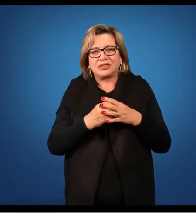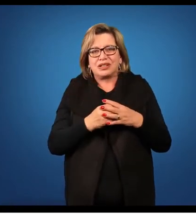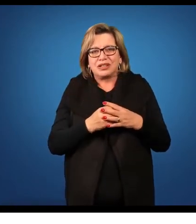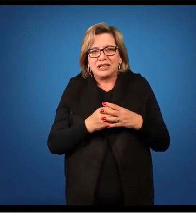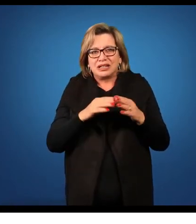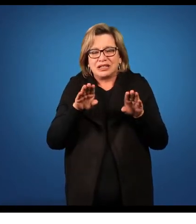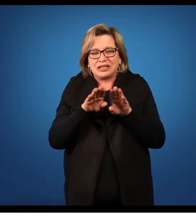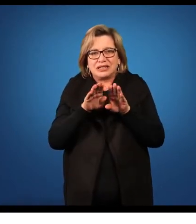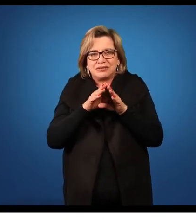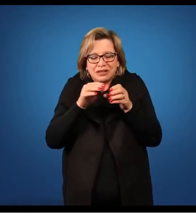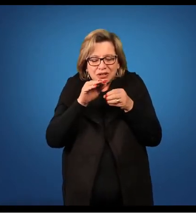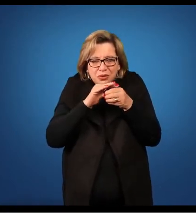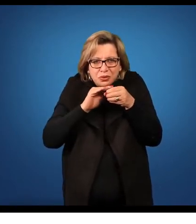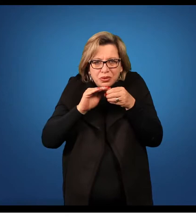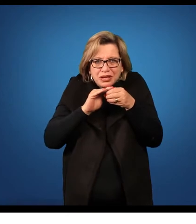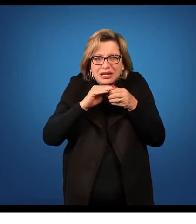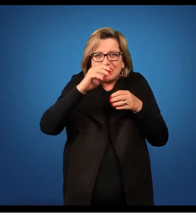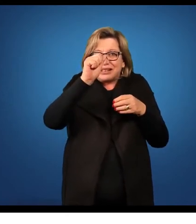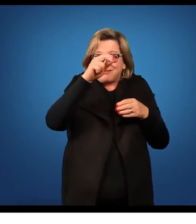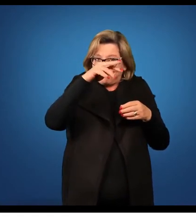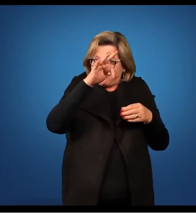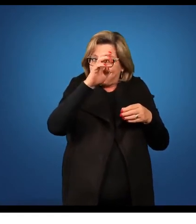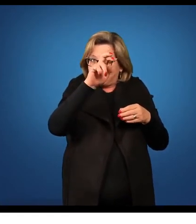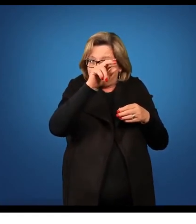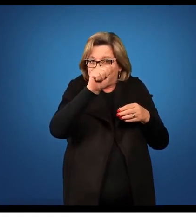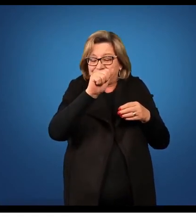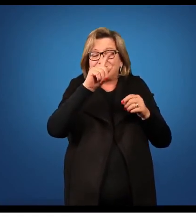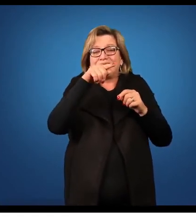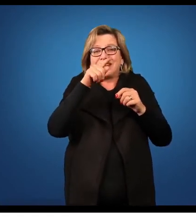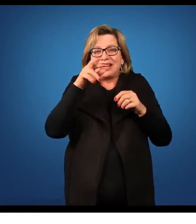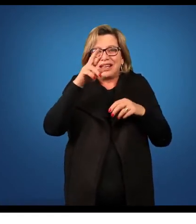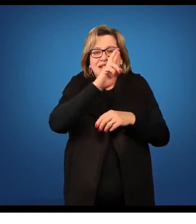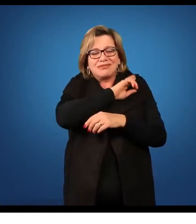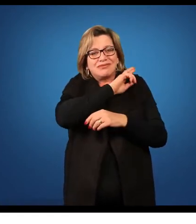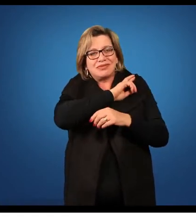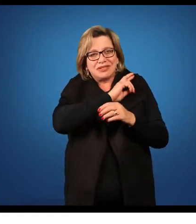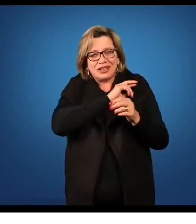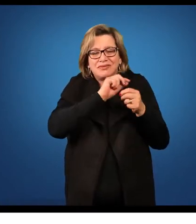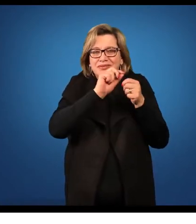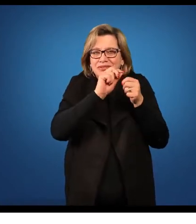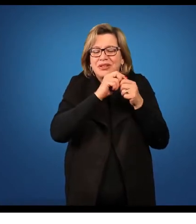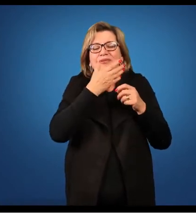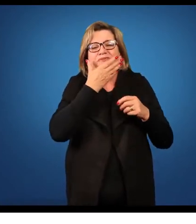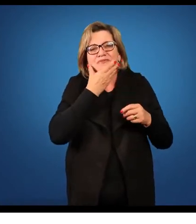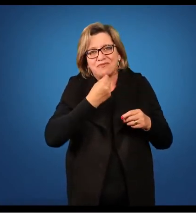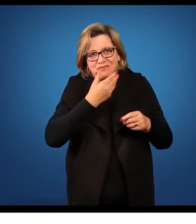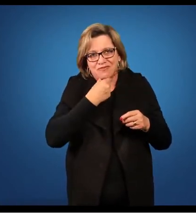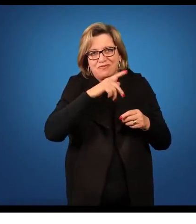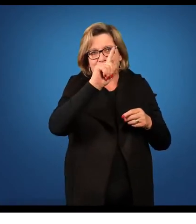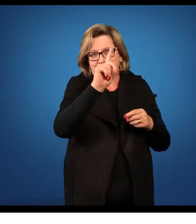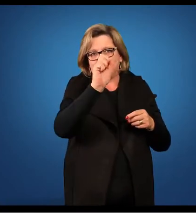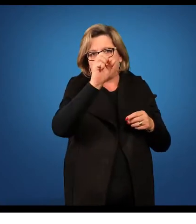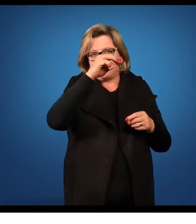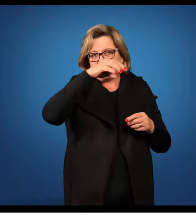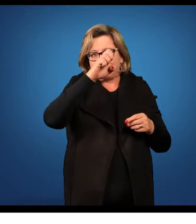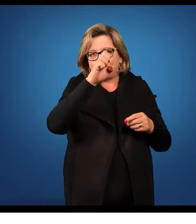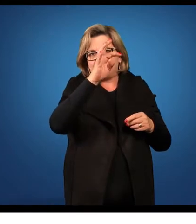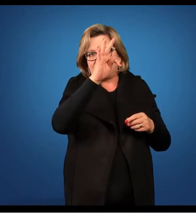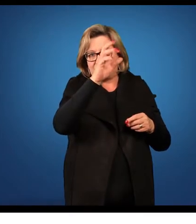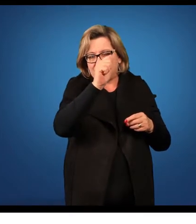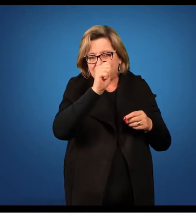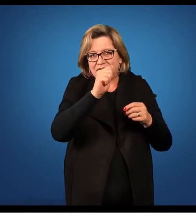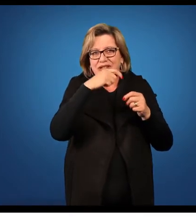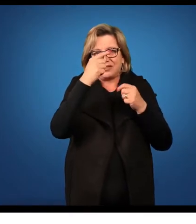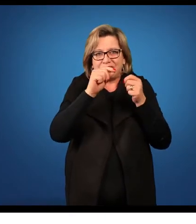O micróspero da antera, ele é o responsável pela formação do gametófito masculino esse gametófito masculino irá formar o grão de